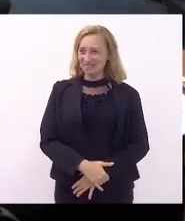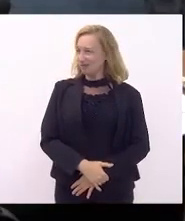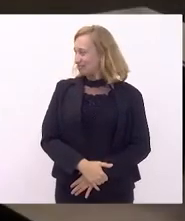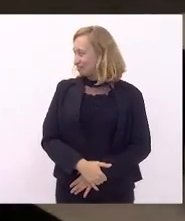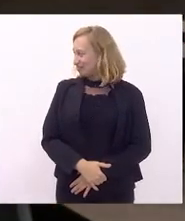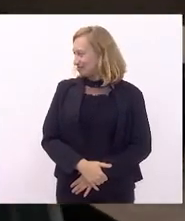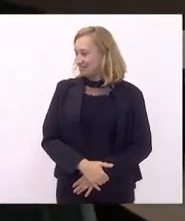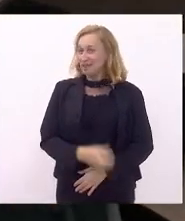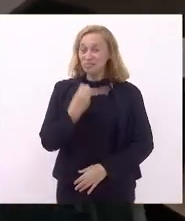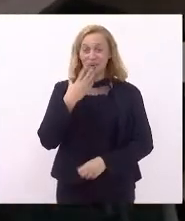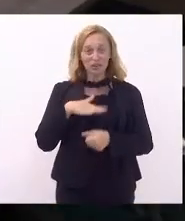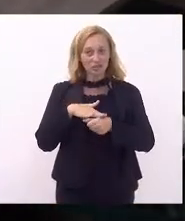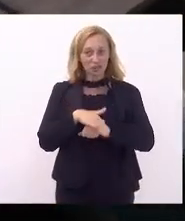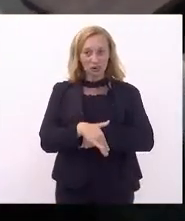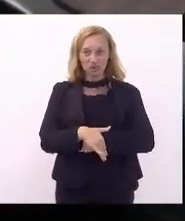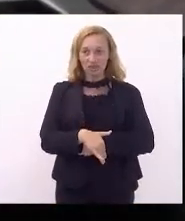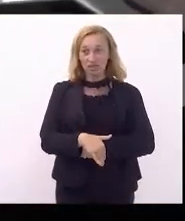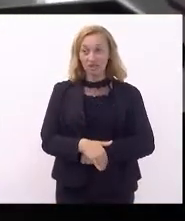Uma boa noite.